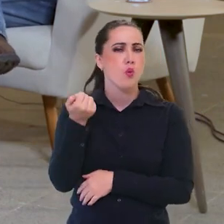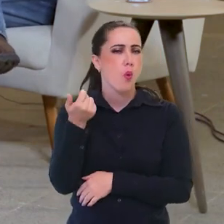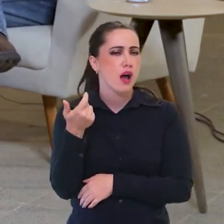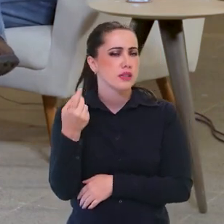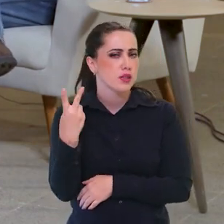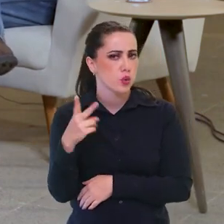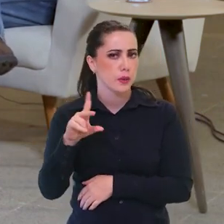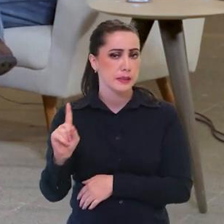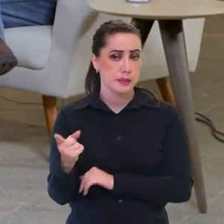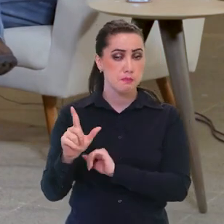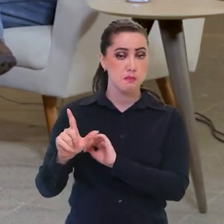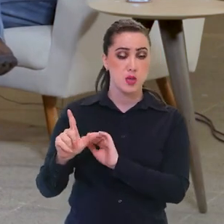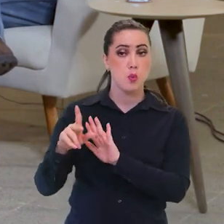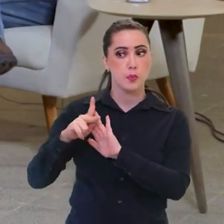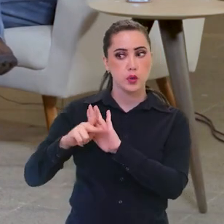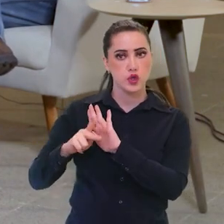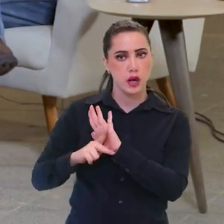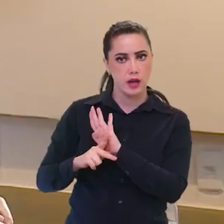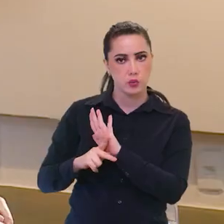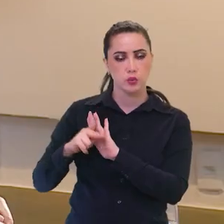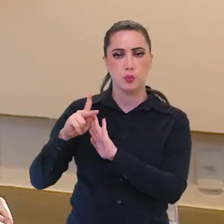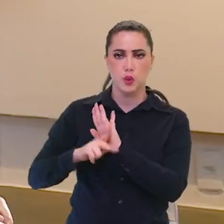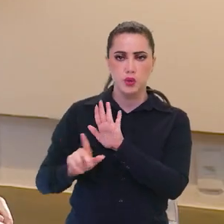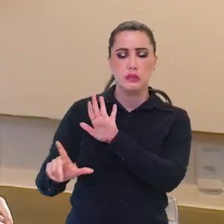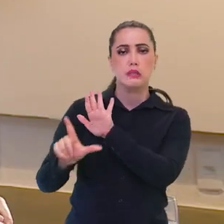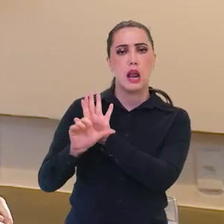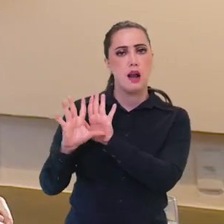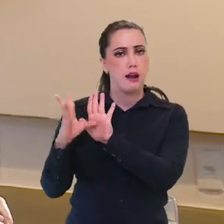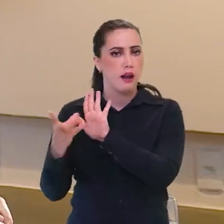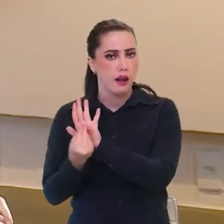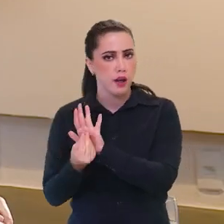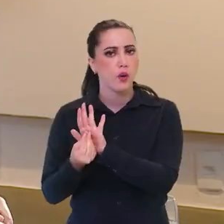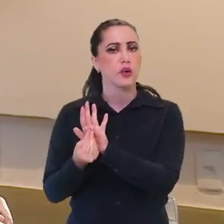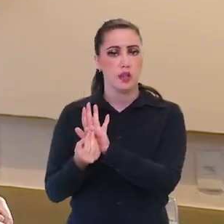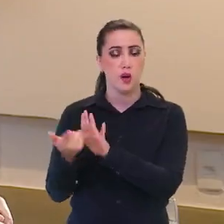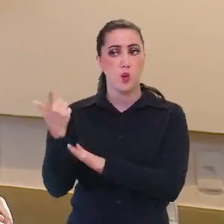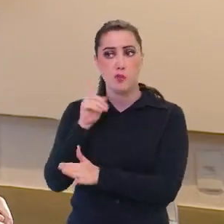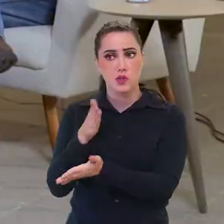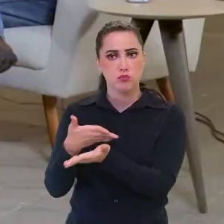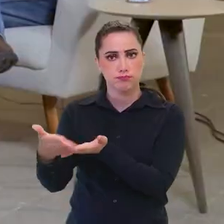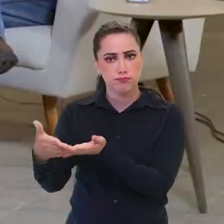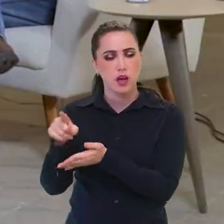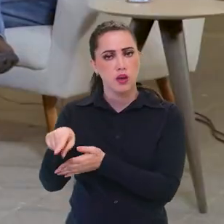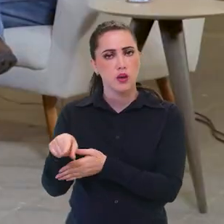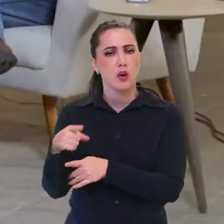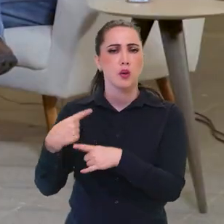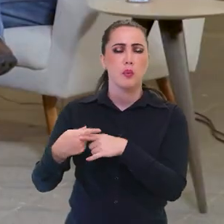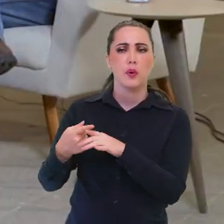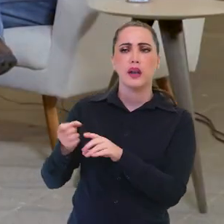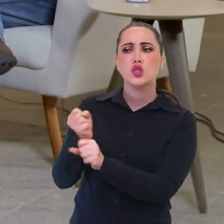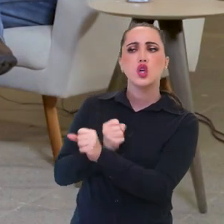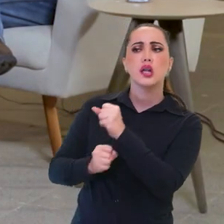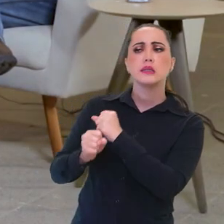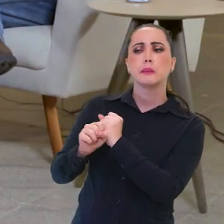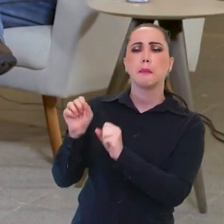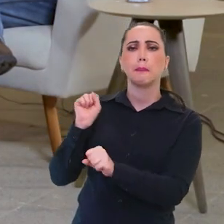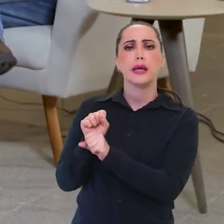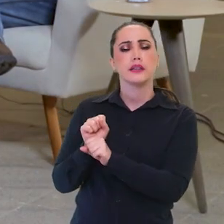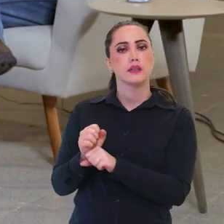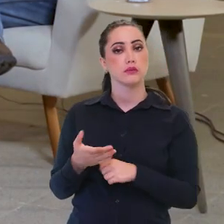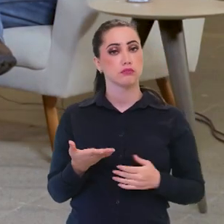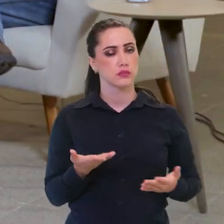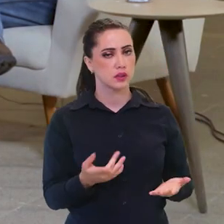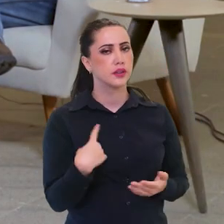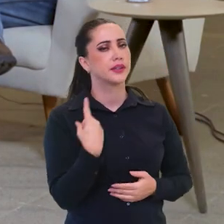quase 2 mil projetos da Lei Rouanet, eles foram executados, que eram desistos anteriores que estavam parados? Pois é. É disso